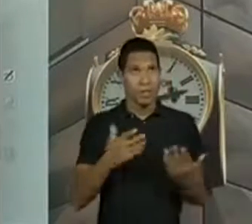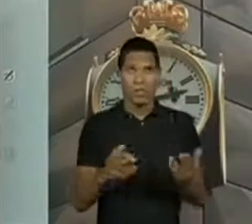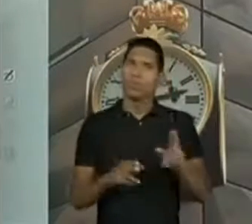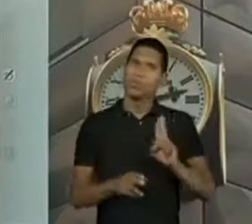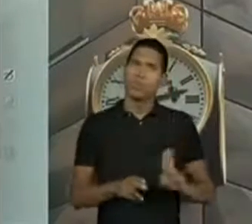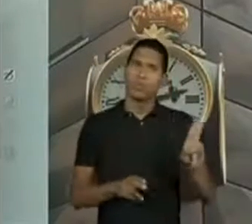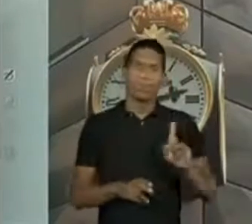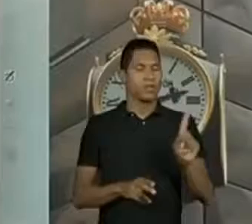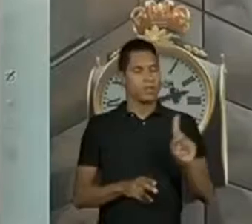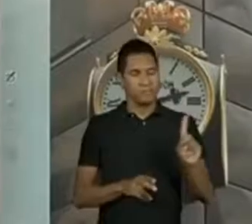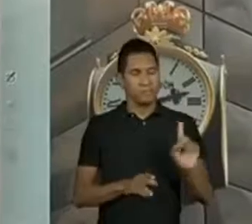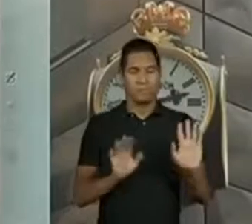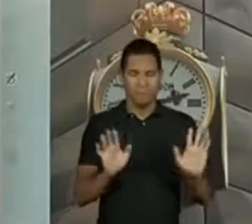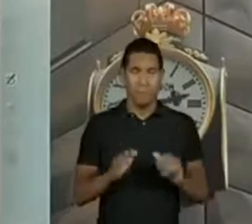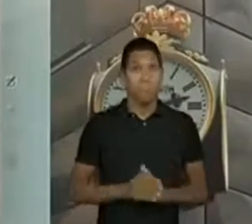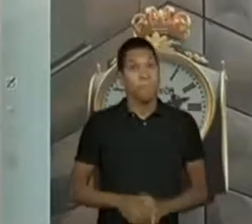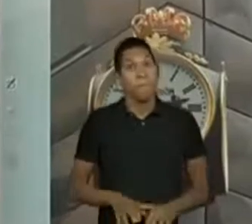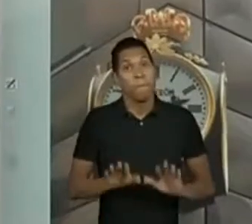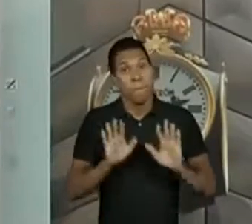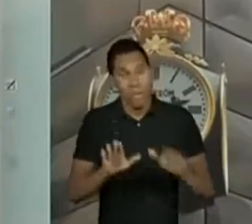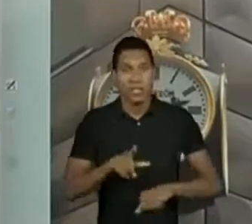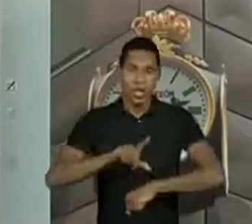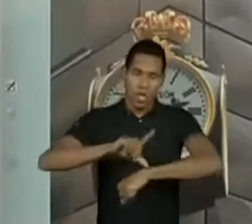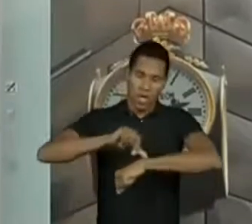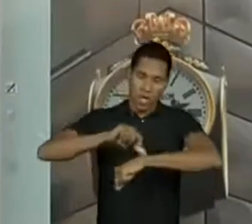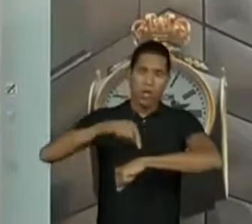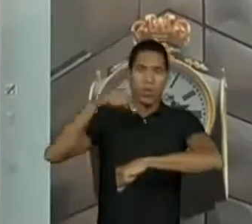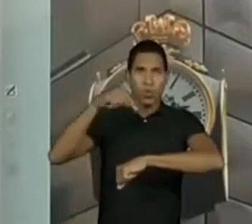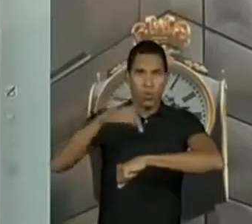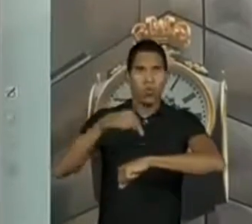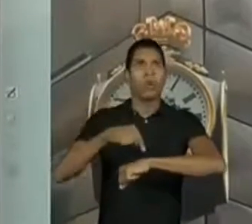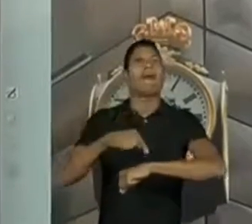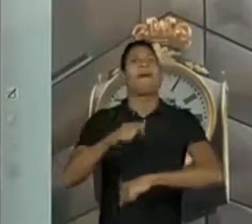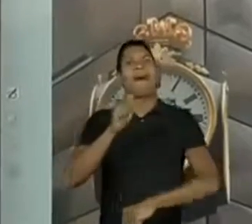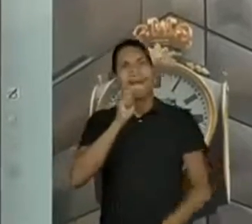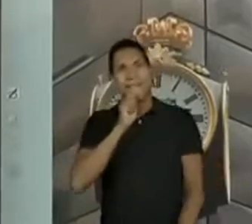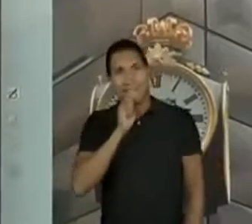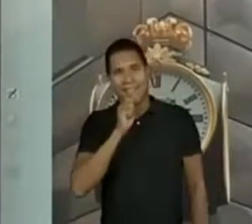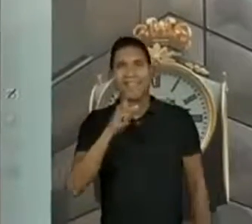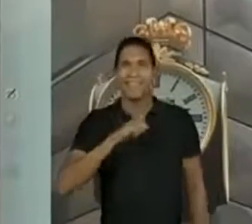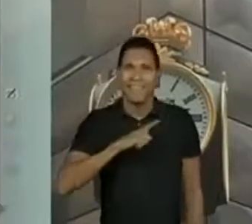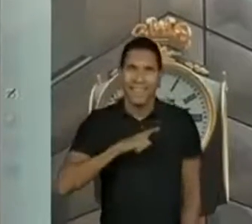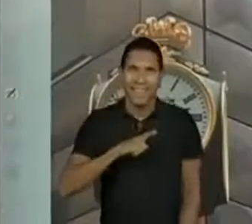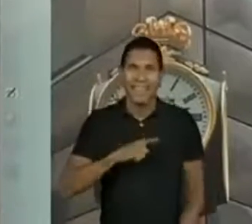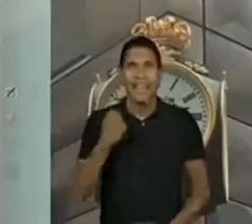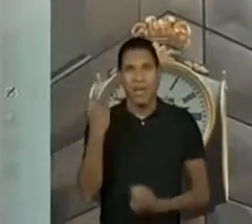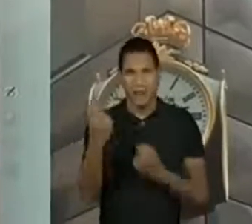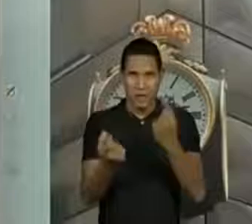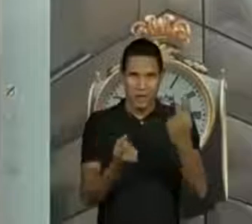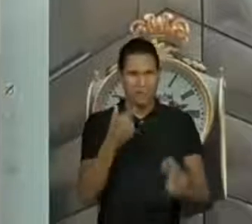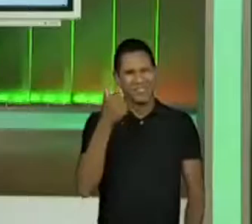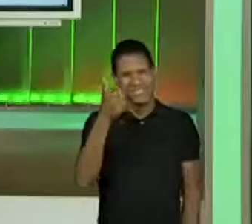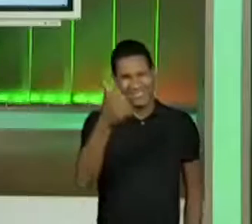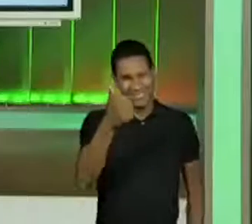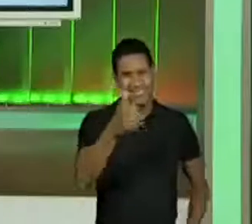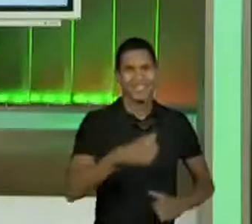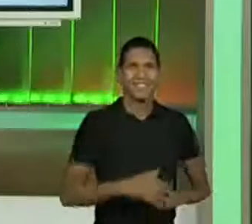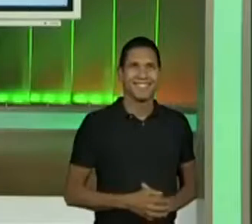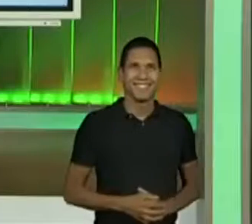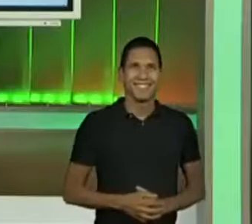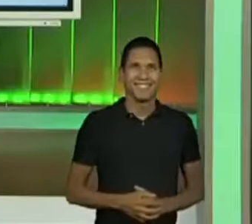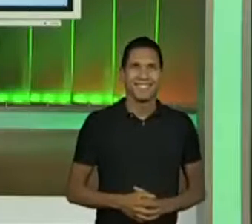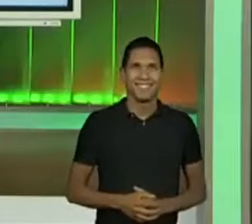não se utiliza mais assim. Embora nos relógios isso ainda apareça. Tá bom? Vamos